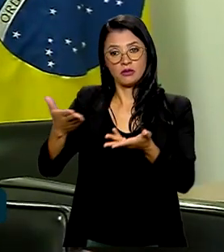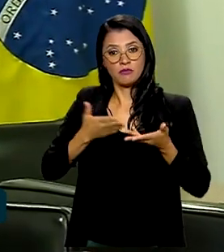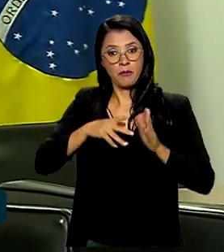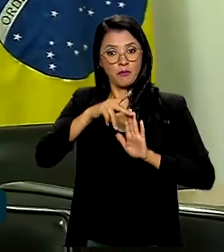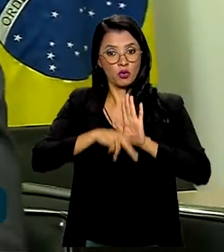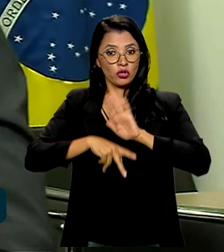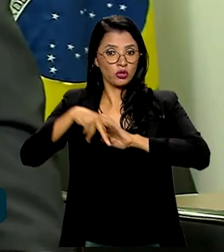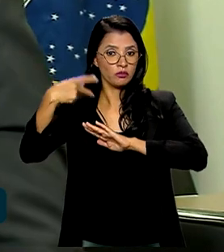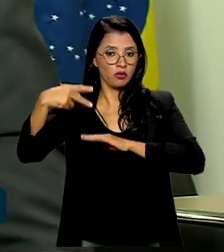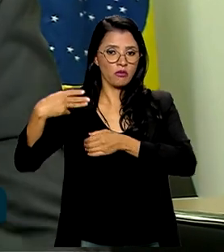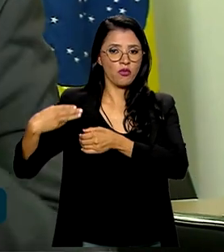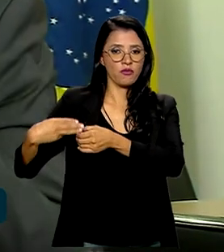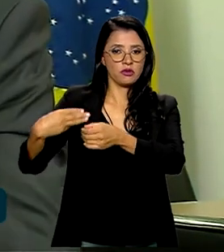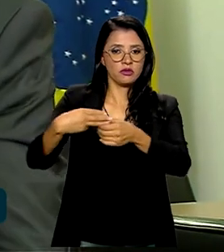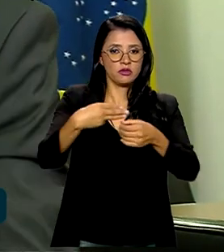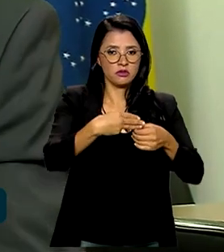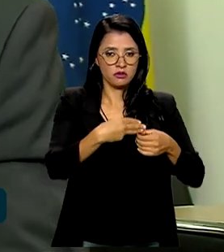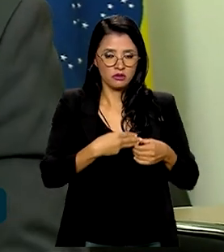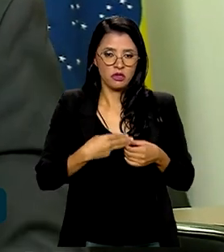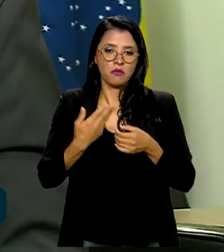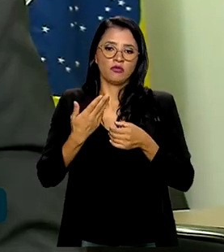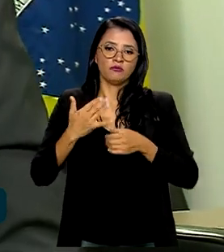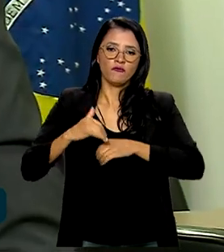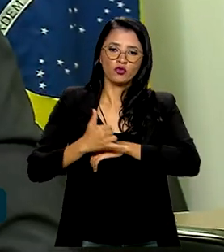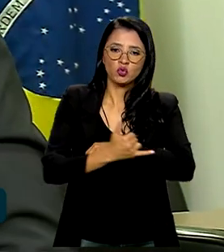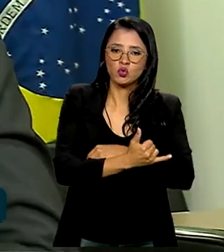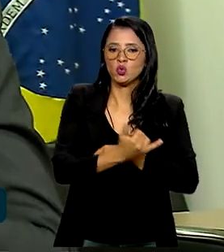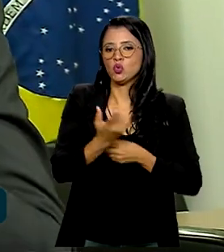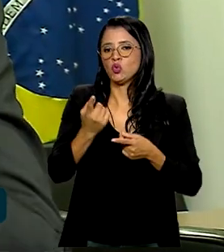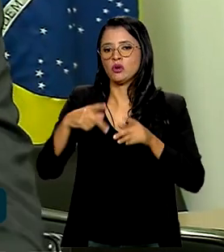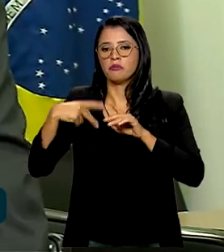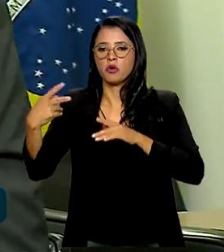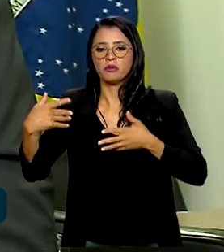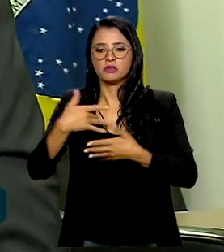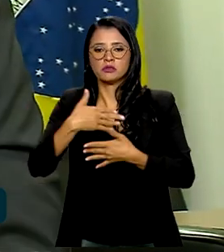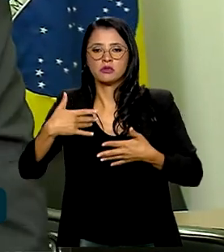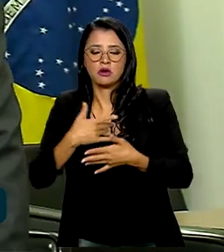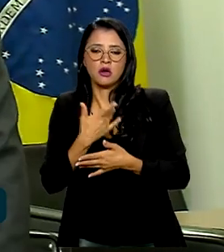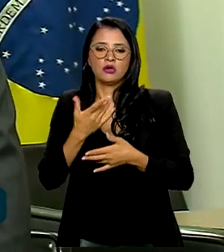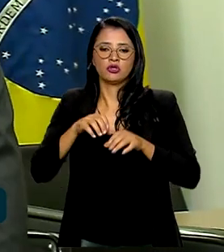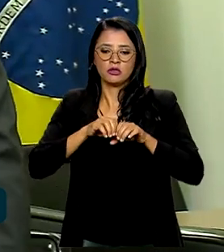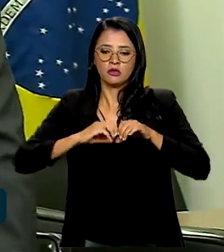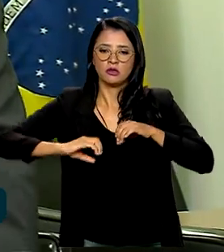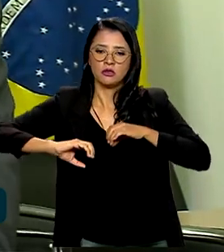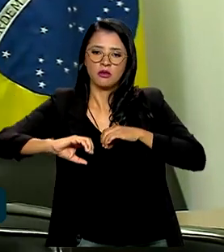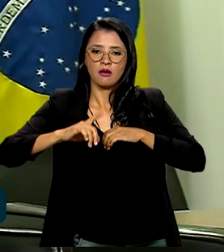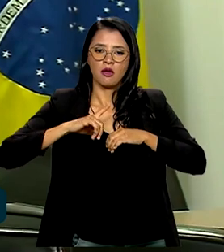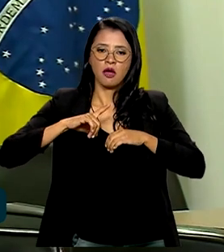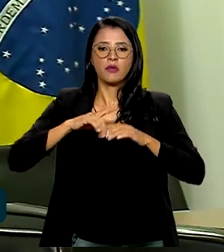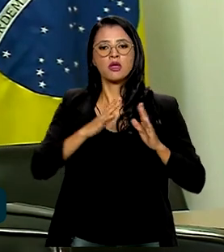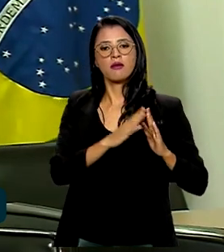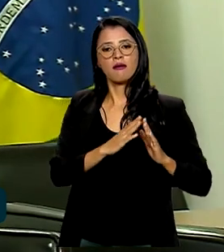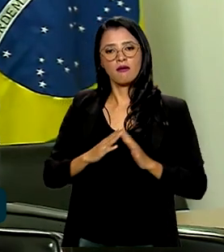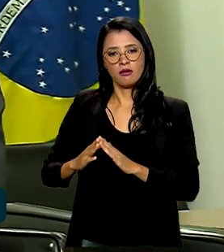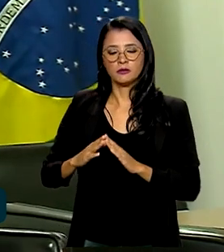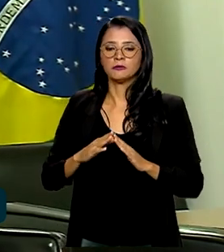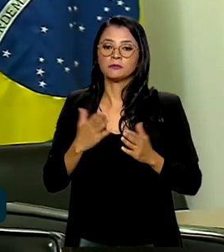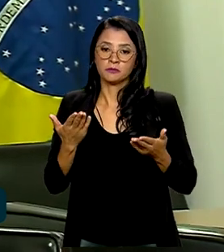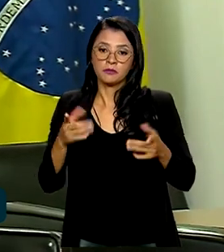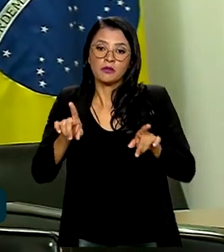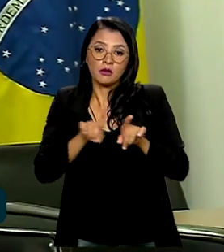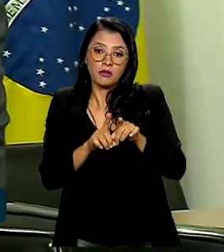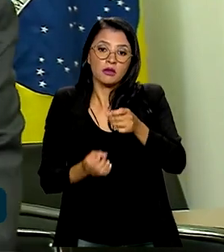municípios, na parte da infraestrutura, infraestrutura da cidade, saneamento, habitação. Além disso, nós